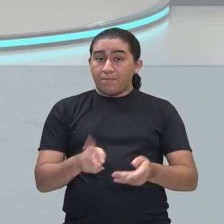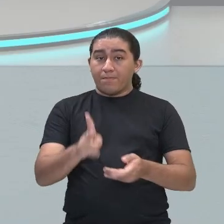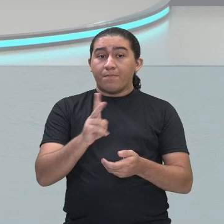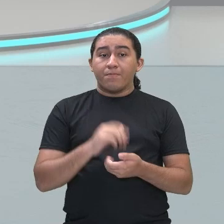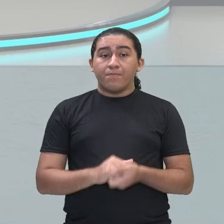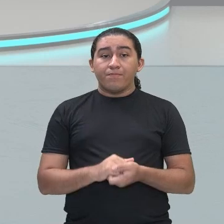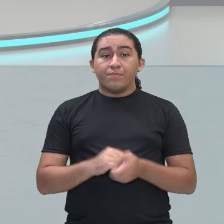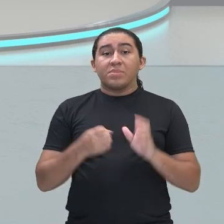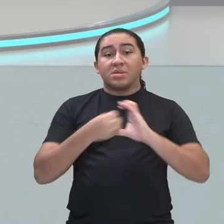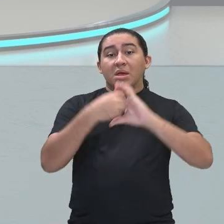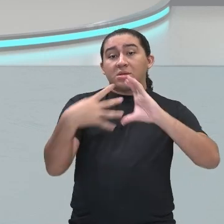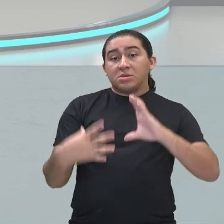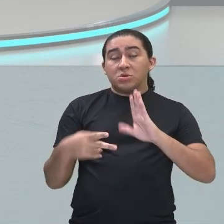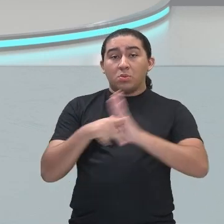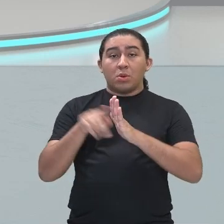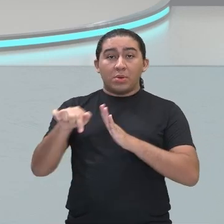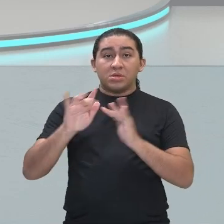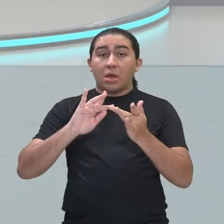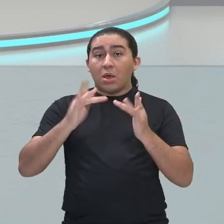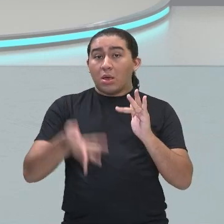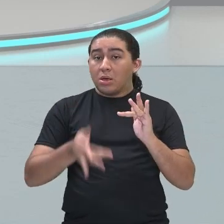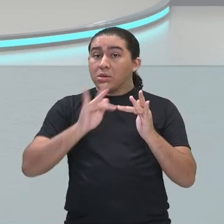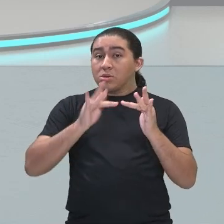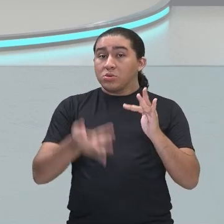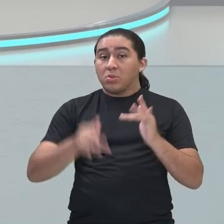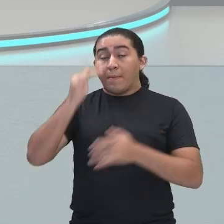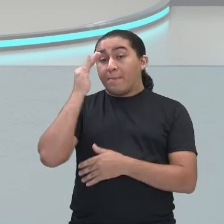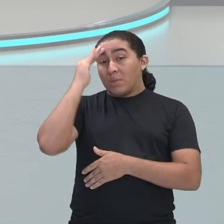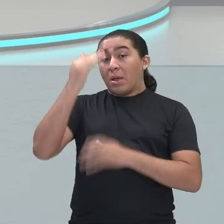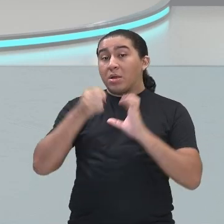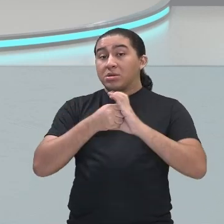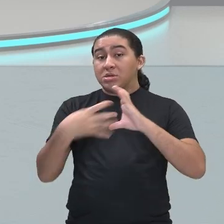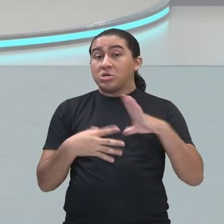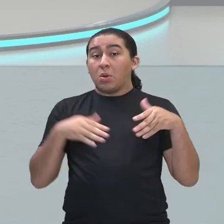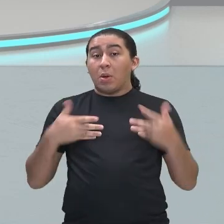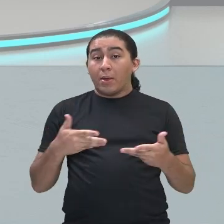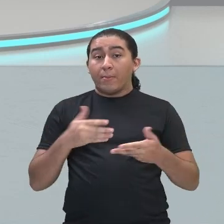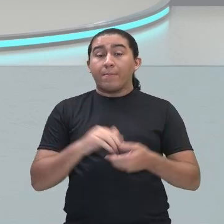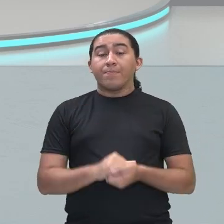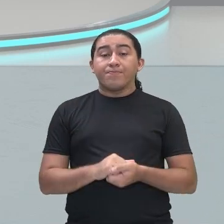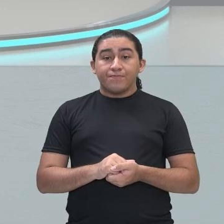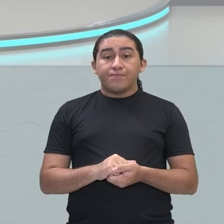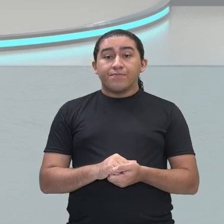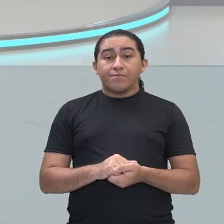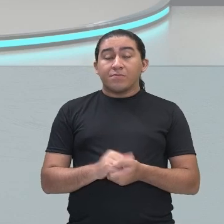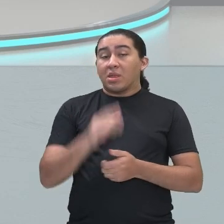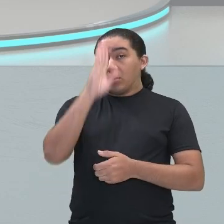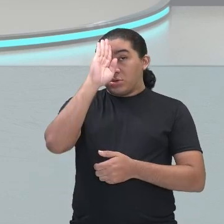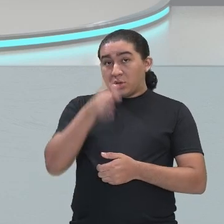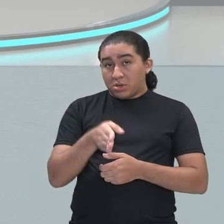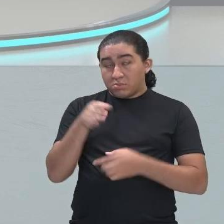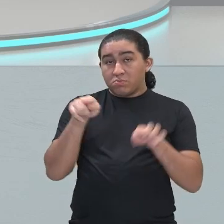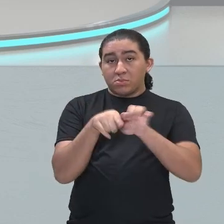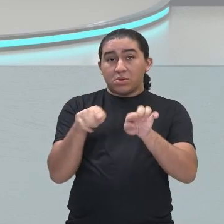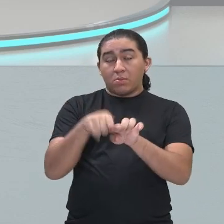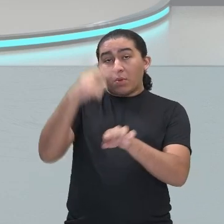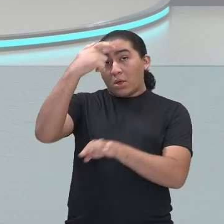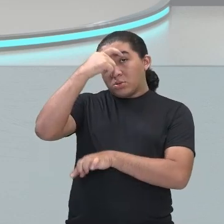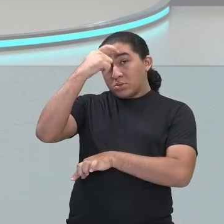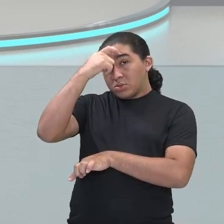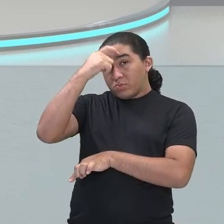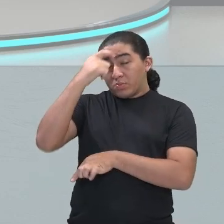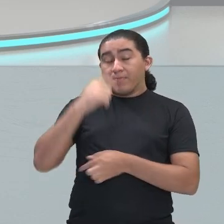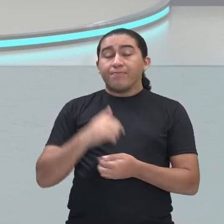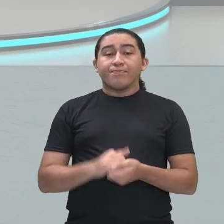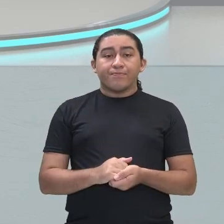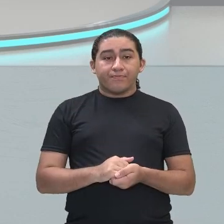Características do arcadismo. As principais características do arcadismo são objetividade e racionalismo.